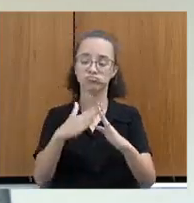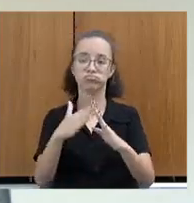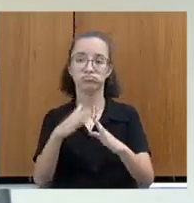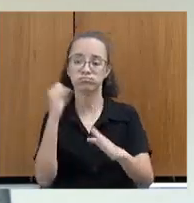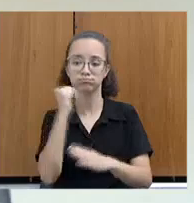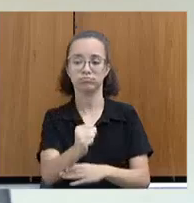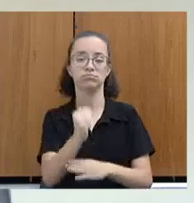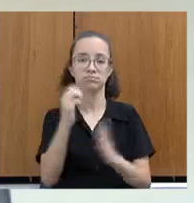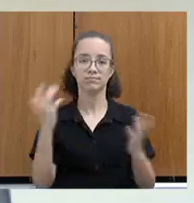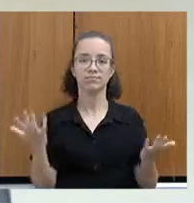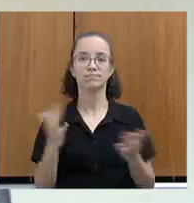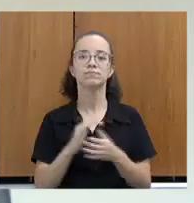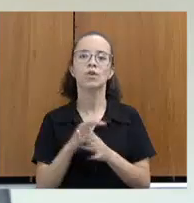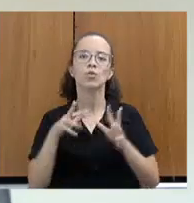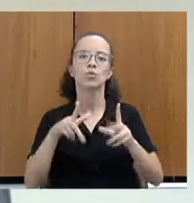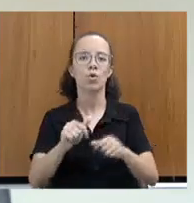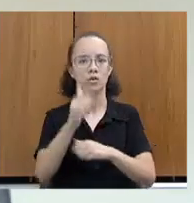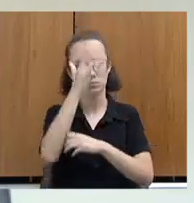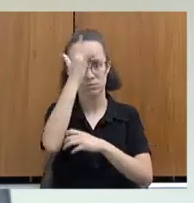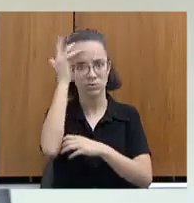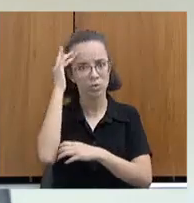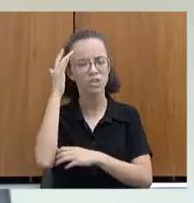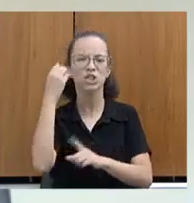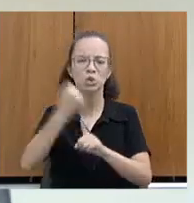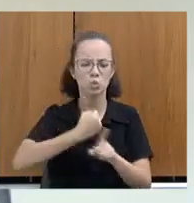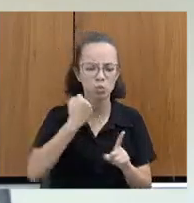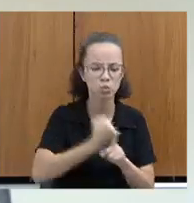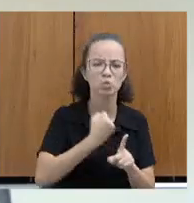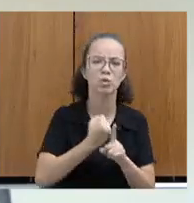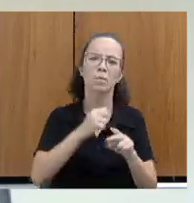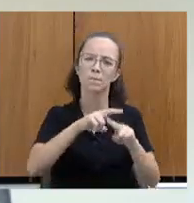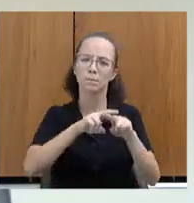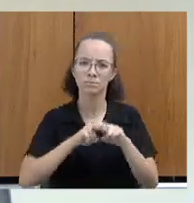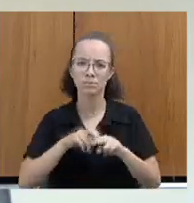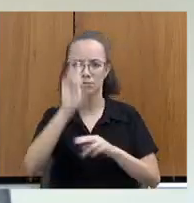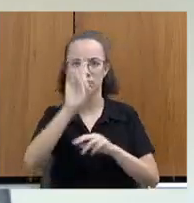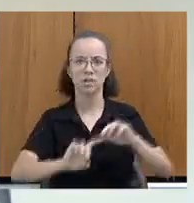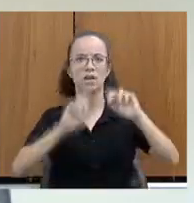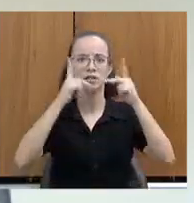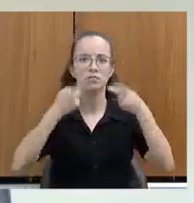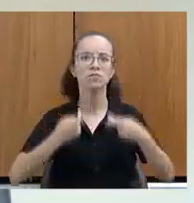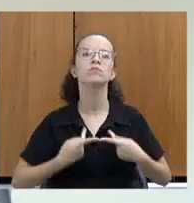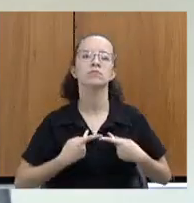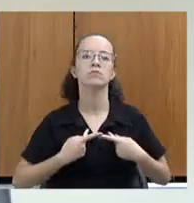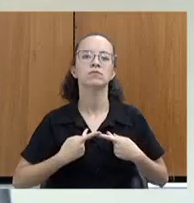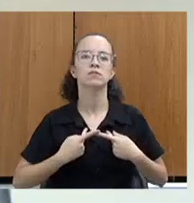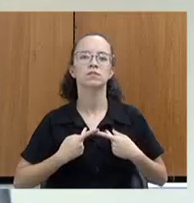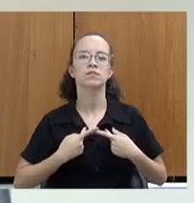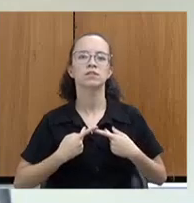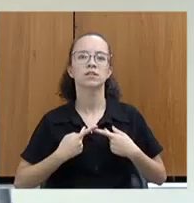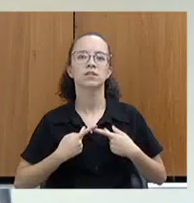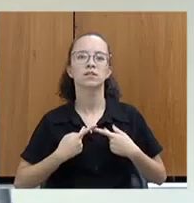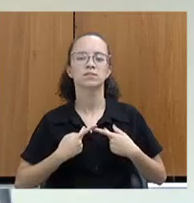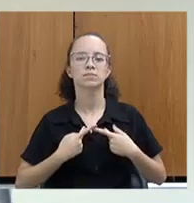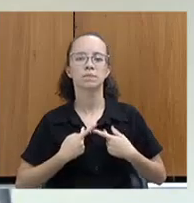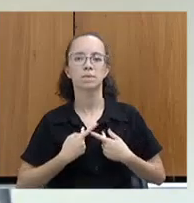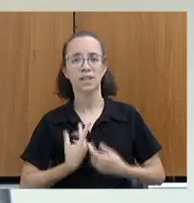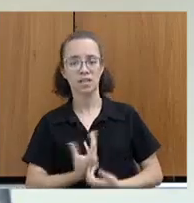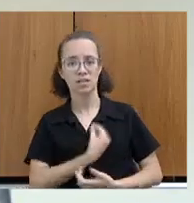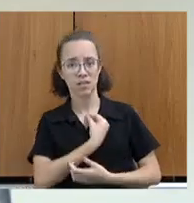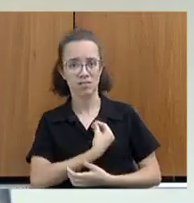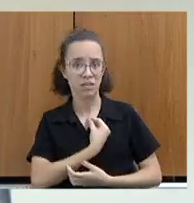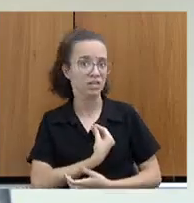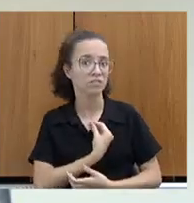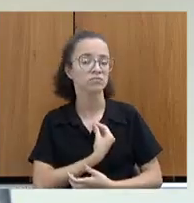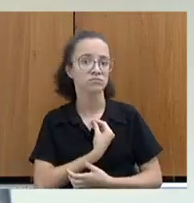todas as pessoas que lutam efetivamente pelos direitos humanos e que se confrontam com o grande capital,